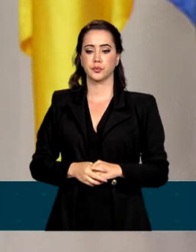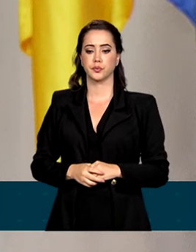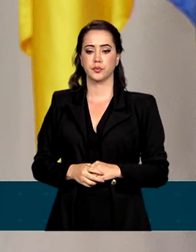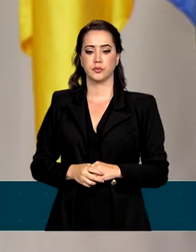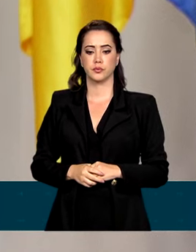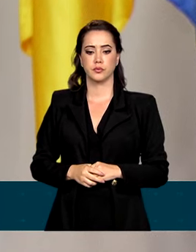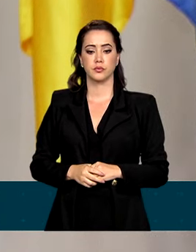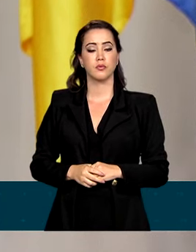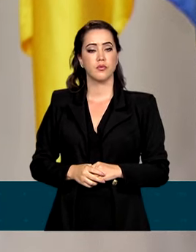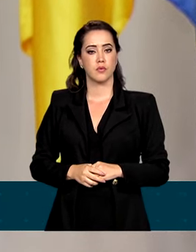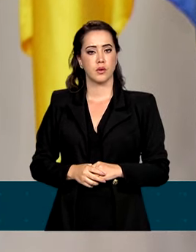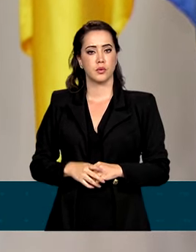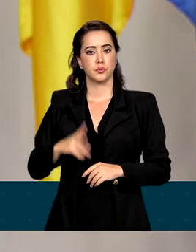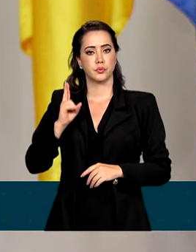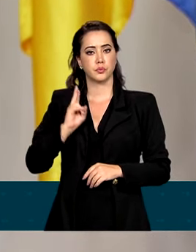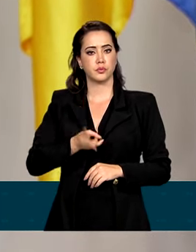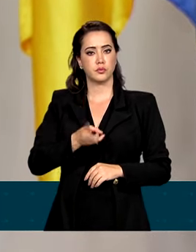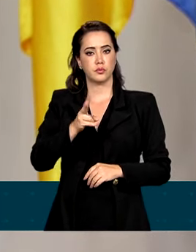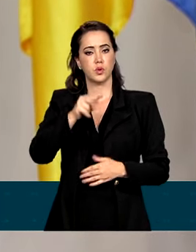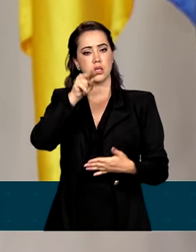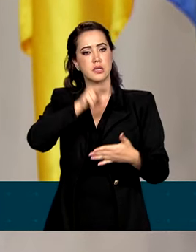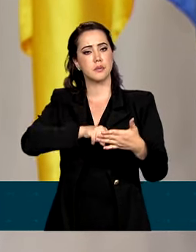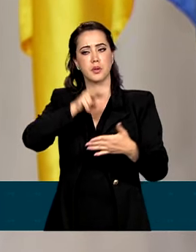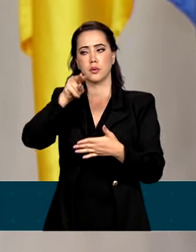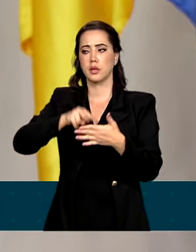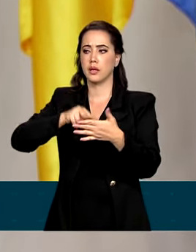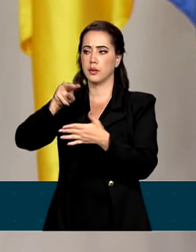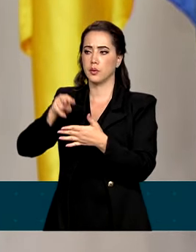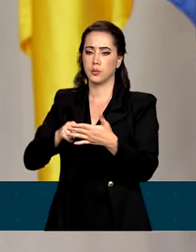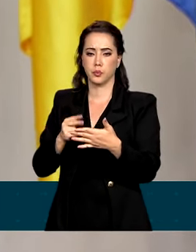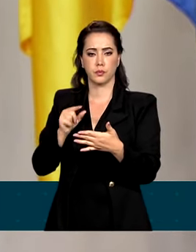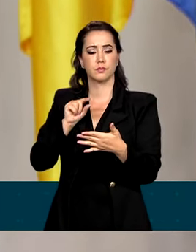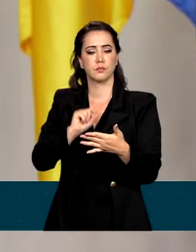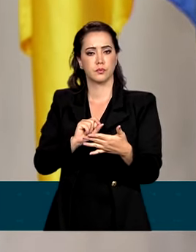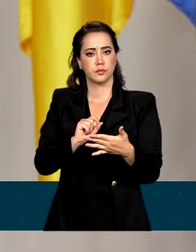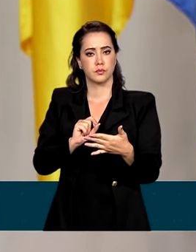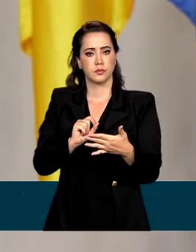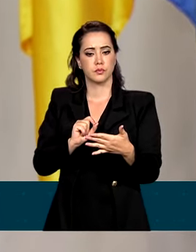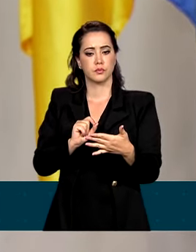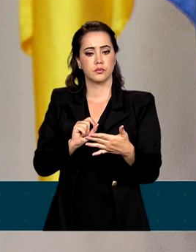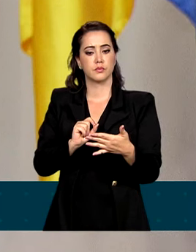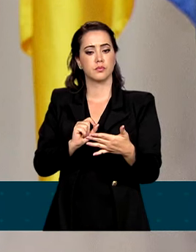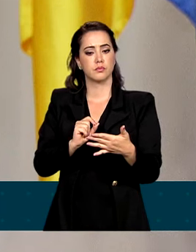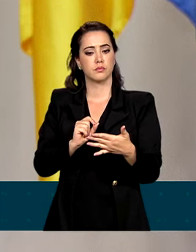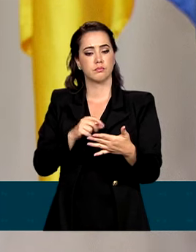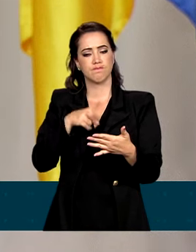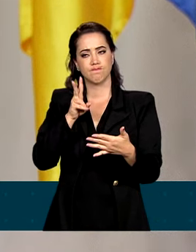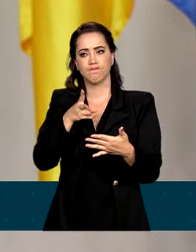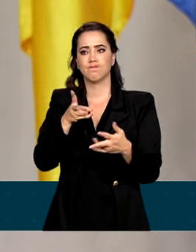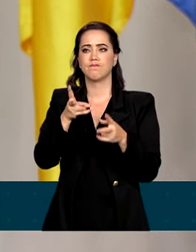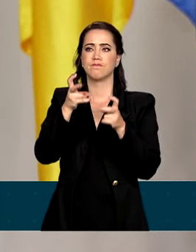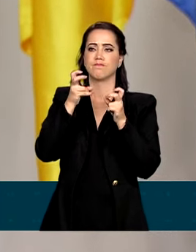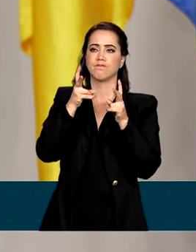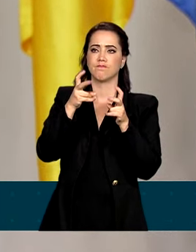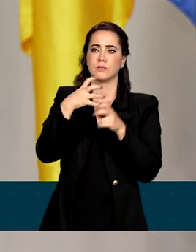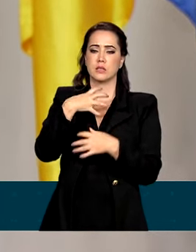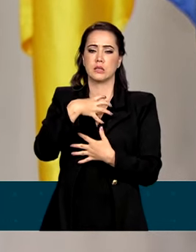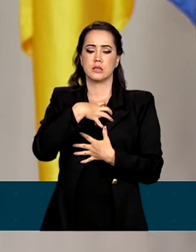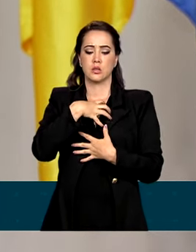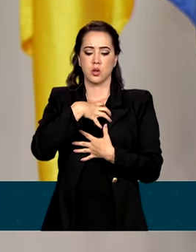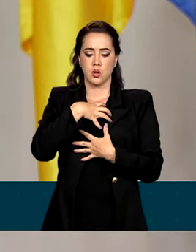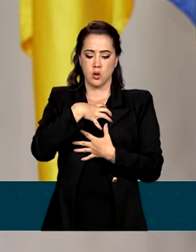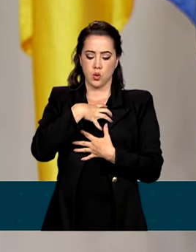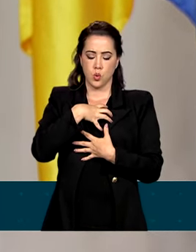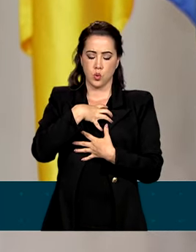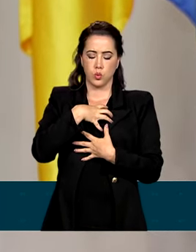Todas as vezes que eu leio essas palavras e que as ouço, sinto como se a minha alma